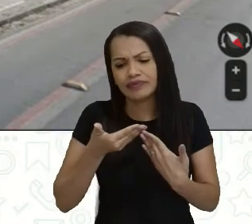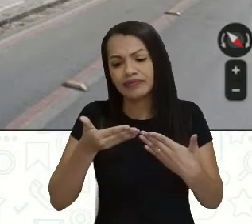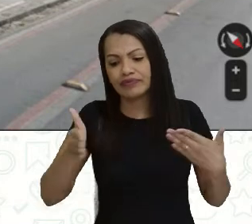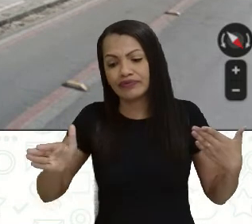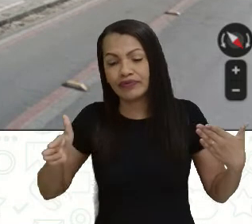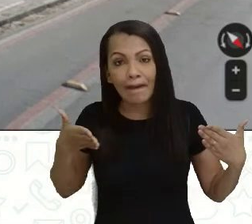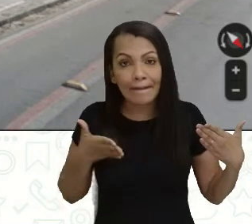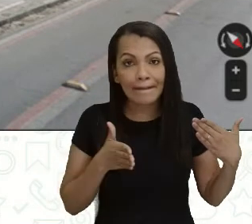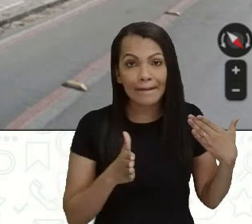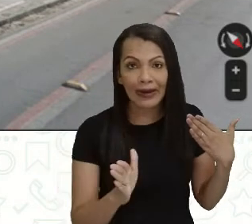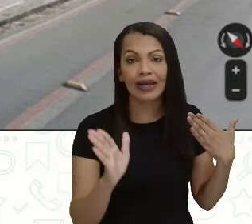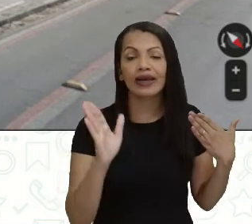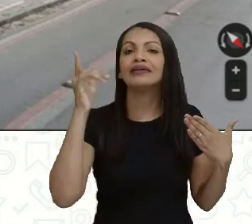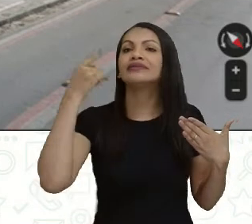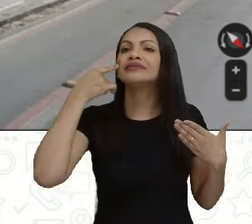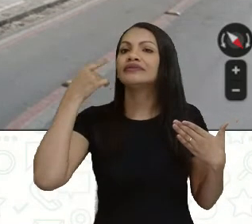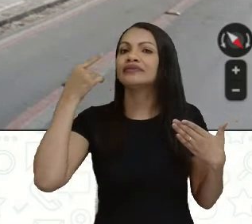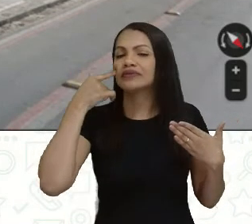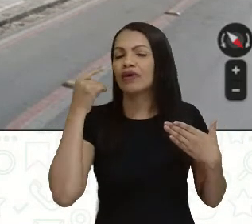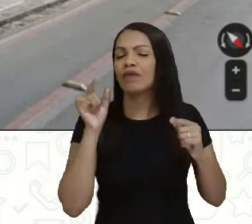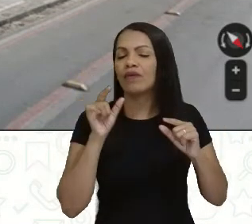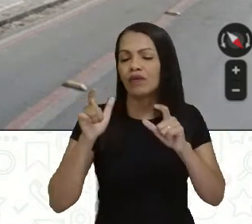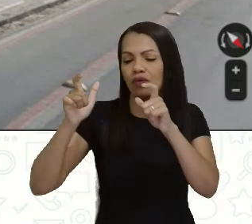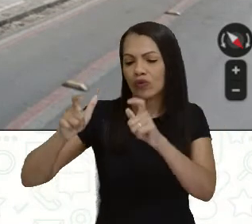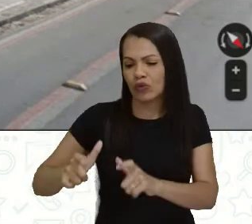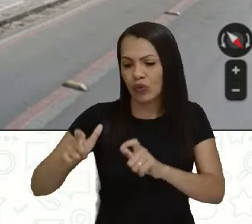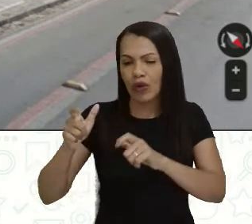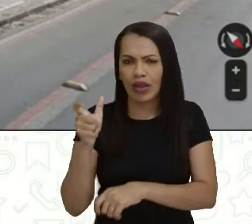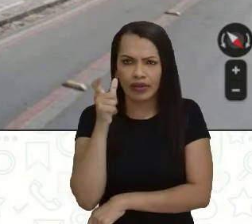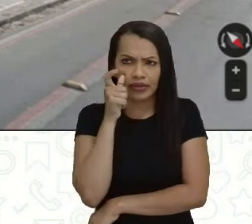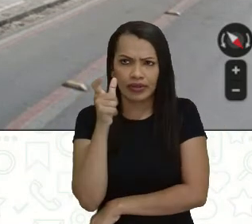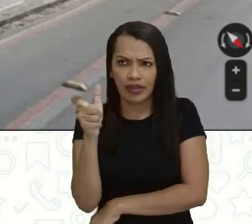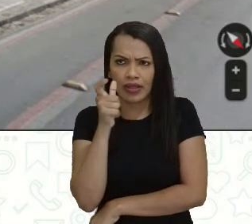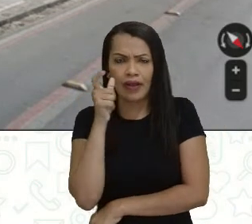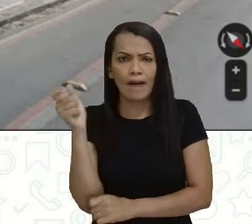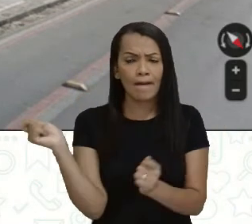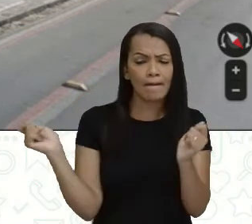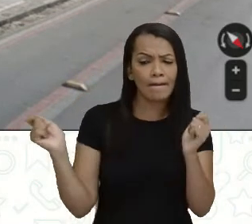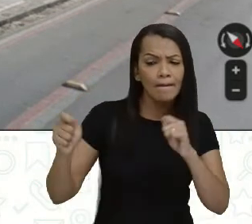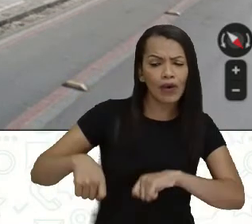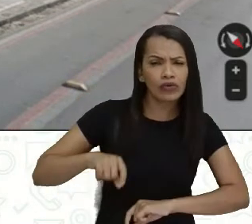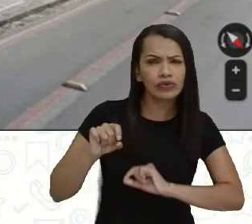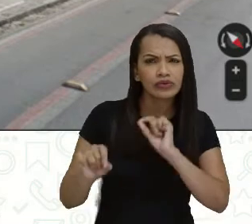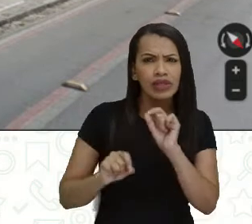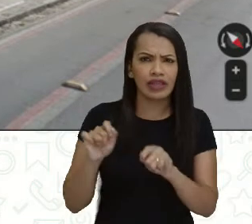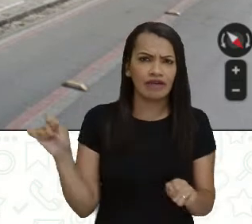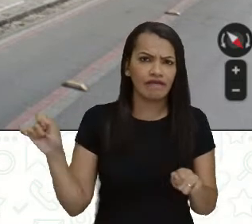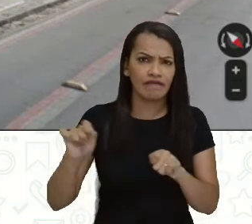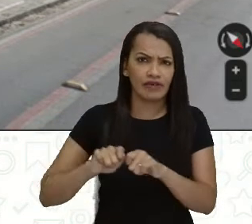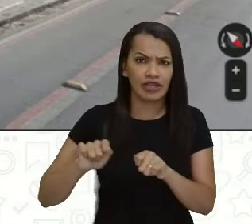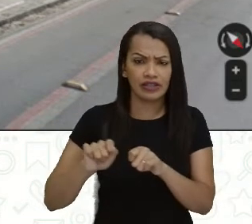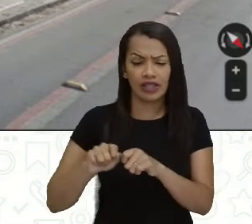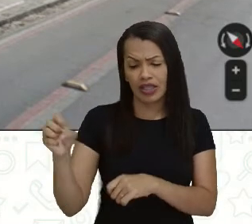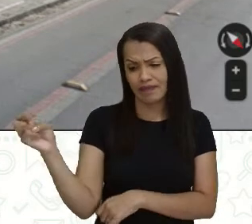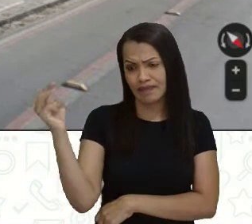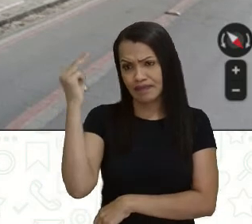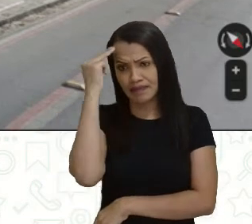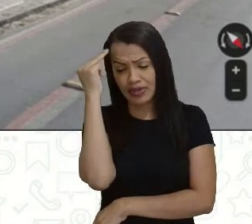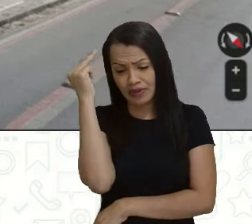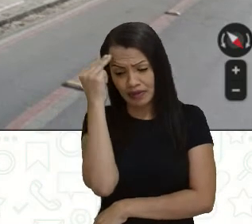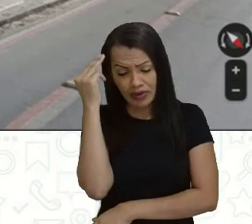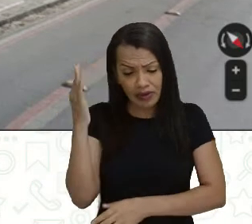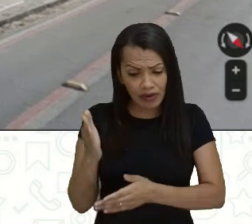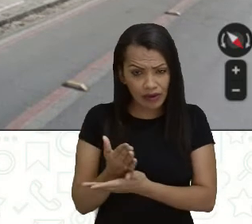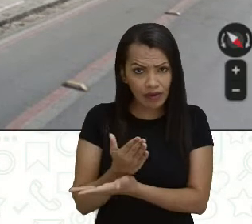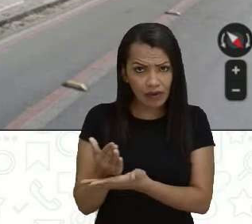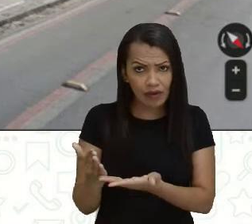Sítio da Trindade. Sítio da Trindade, né, que é um local muito interessante, pode ser, fazer parte aí da memória afetiva de muitos